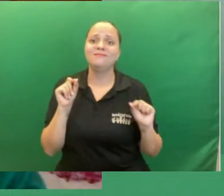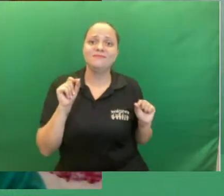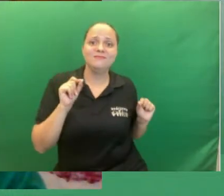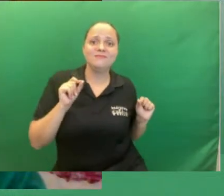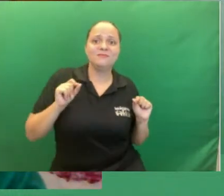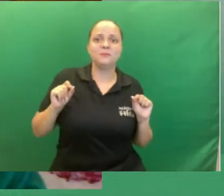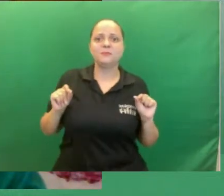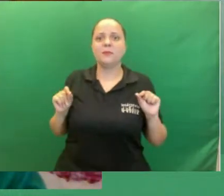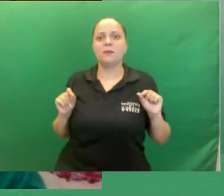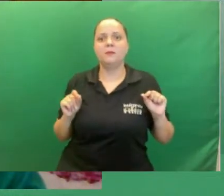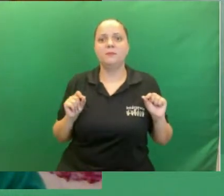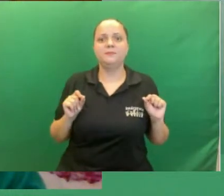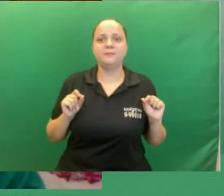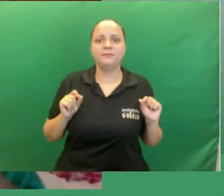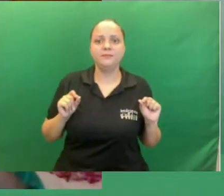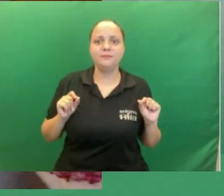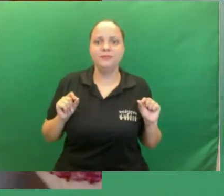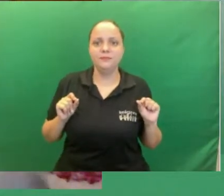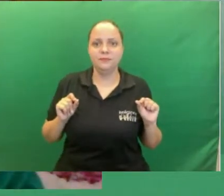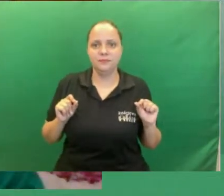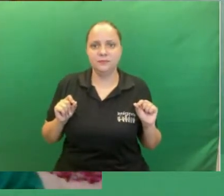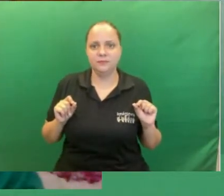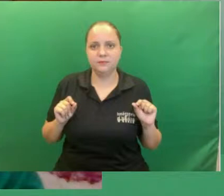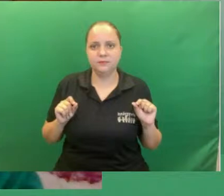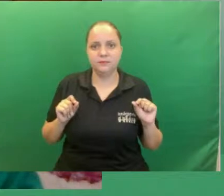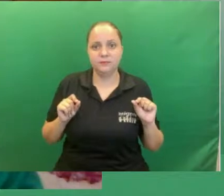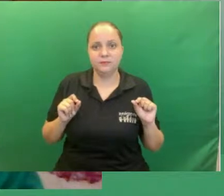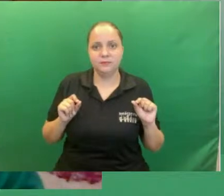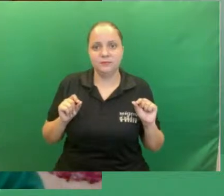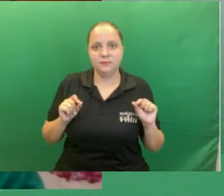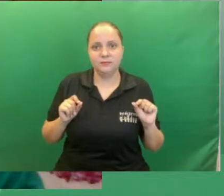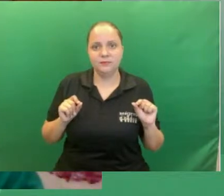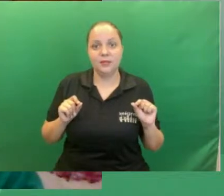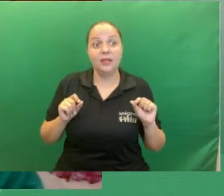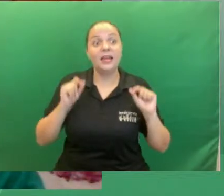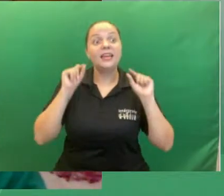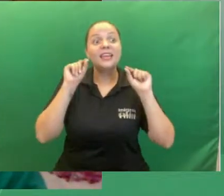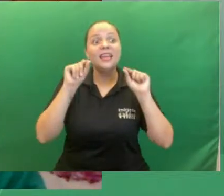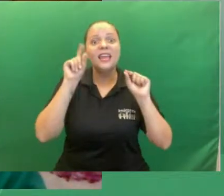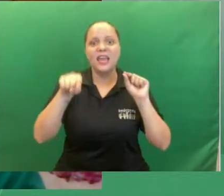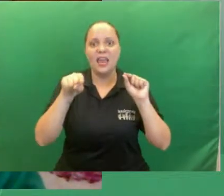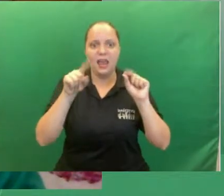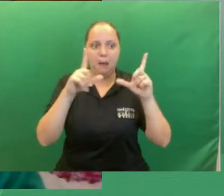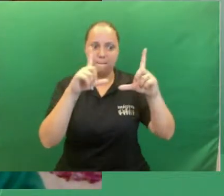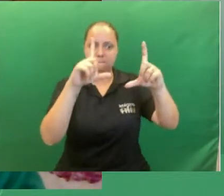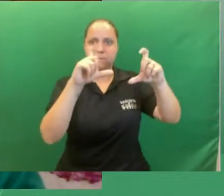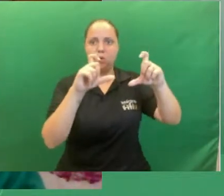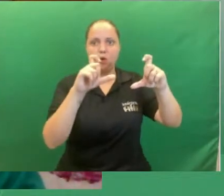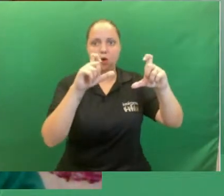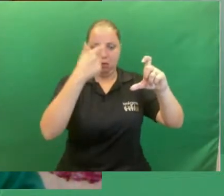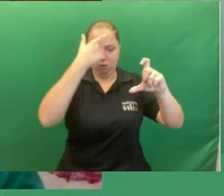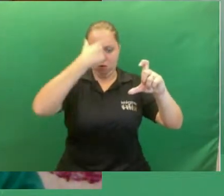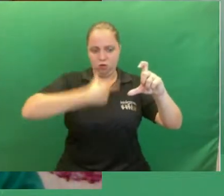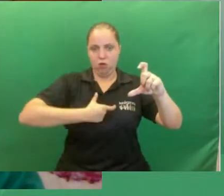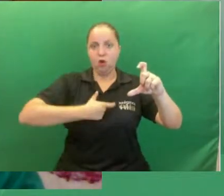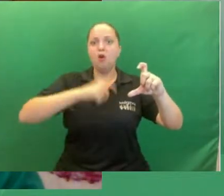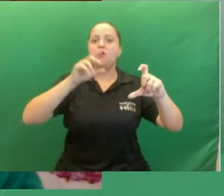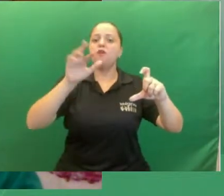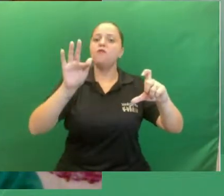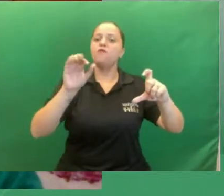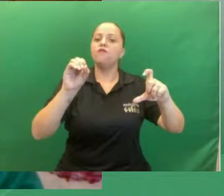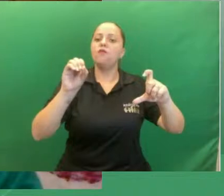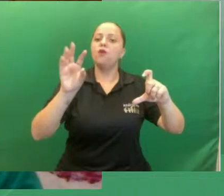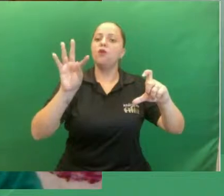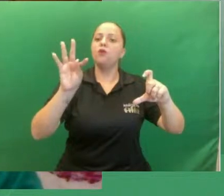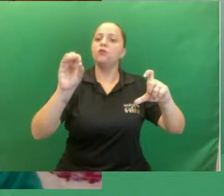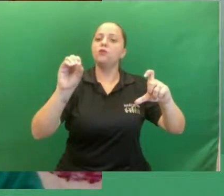é muito é é de grande valia e a gente saber quem é o autor da fotografia e quais são as intenções que ele tem ao